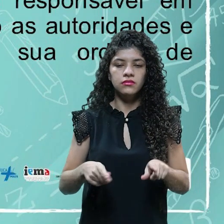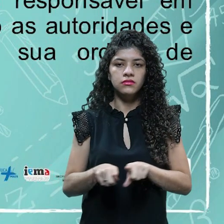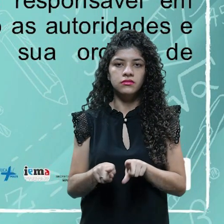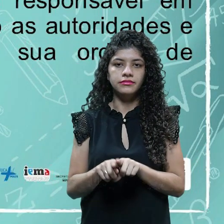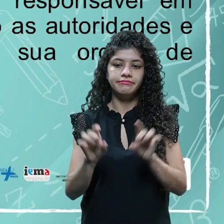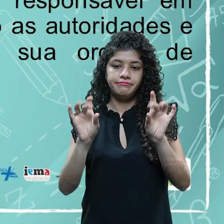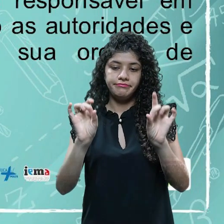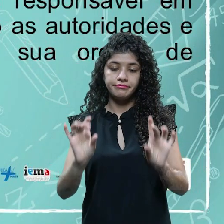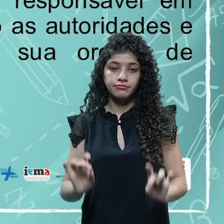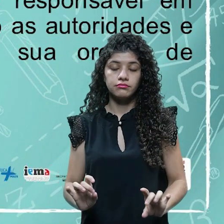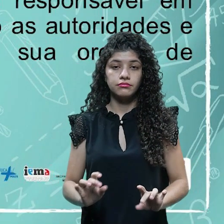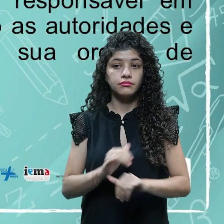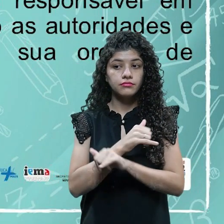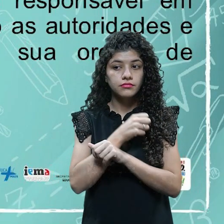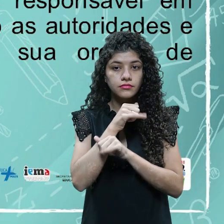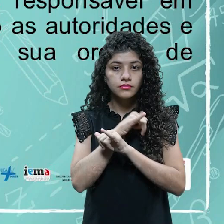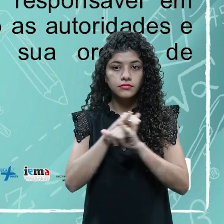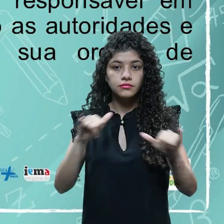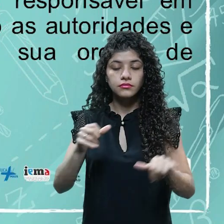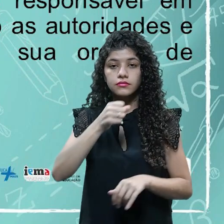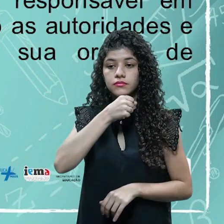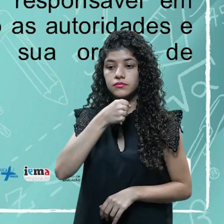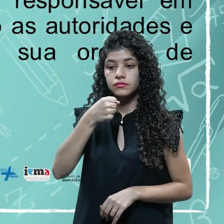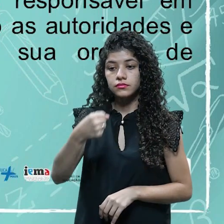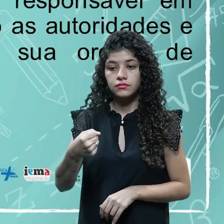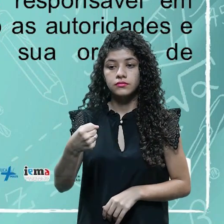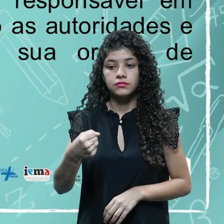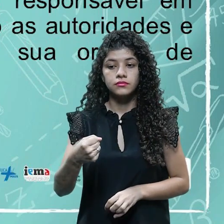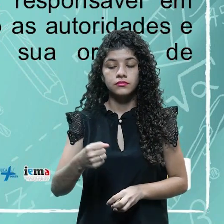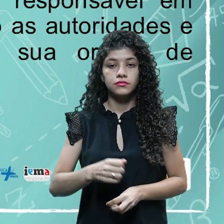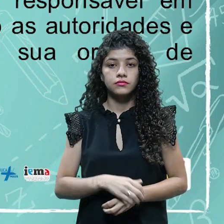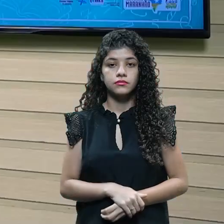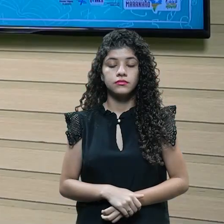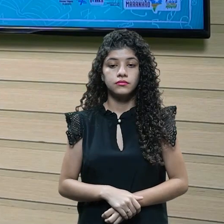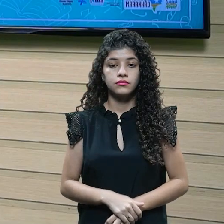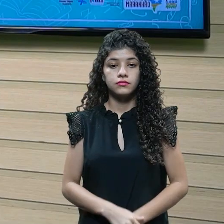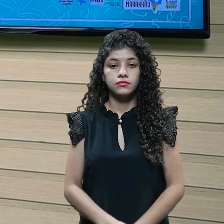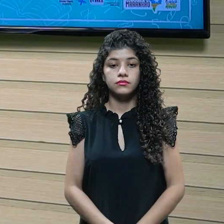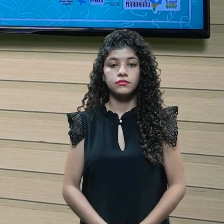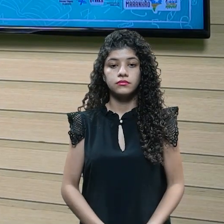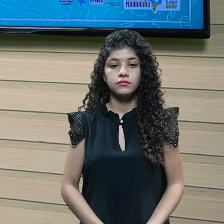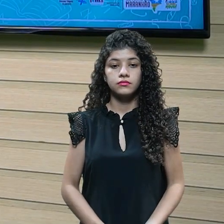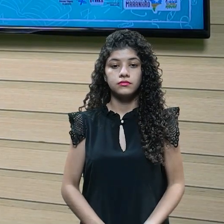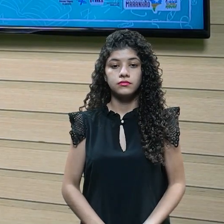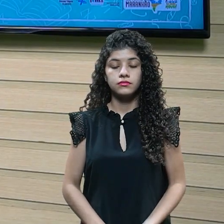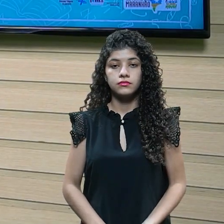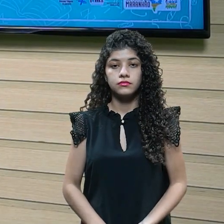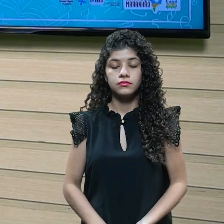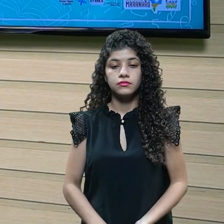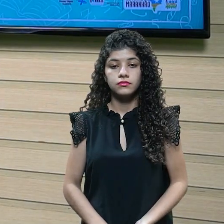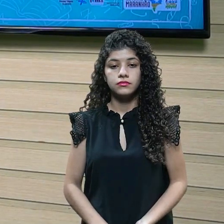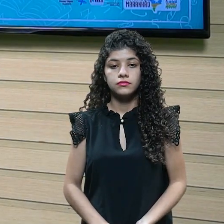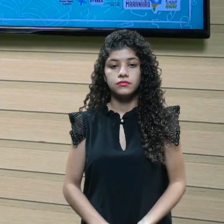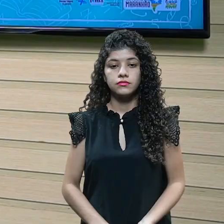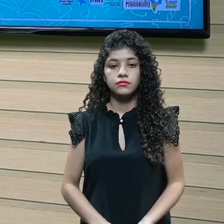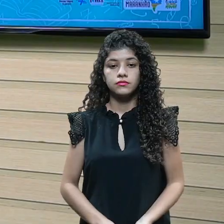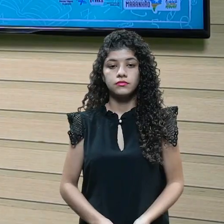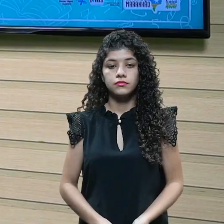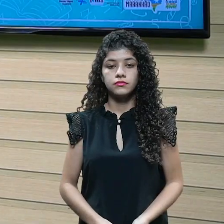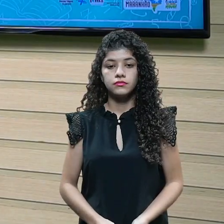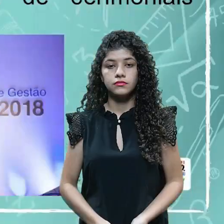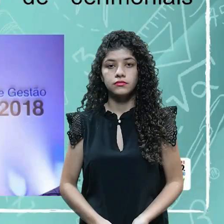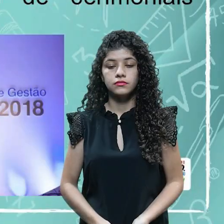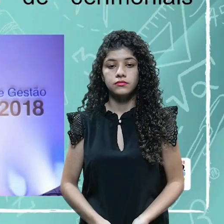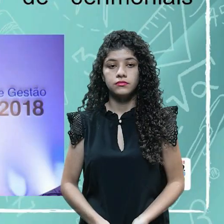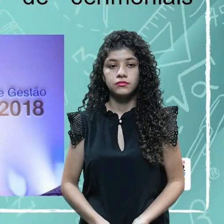especiais, para anunciar, né? Por sua ordem de precedência. Então, a gente vai ver depois o que é essa ordem de